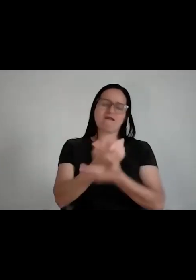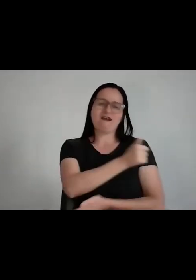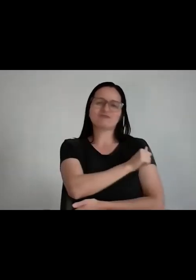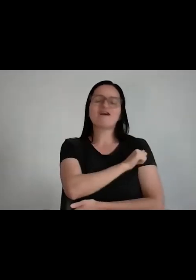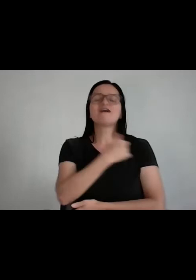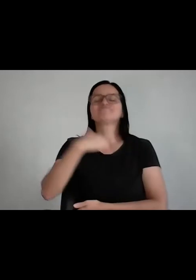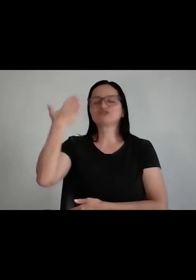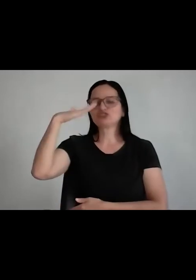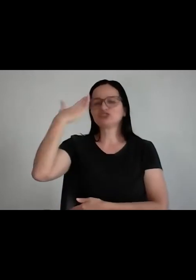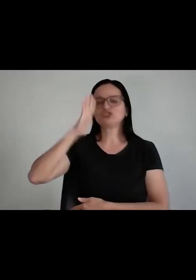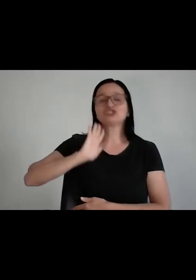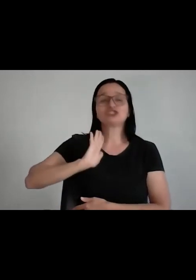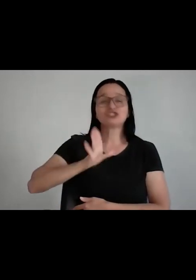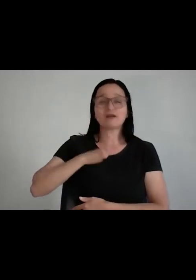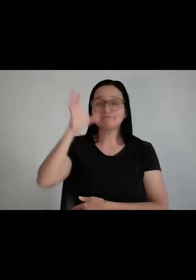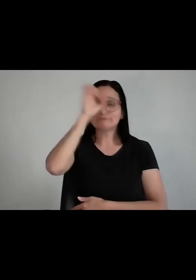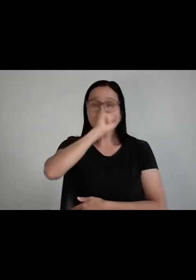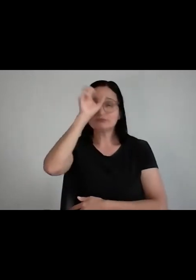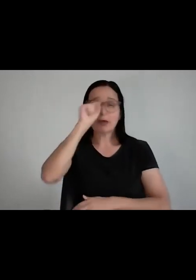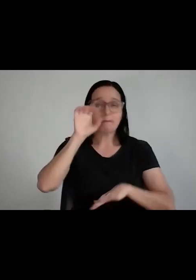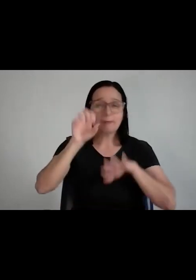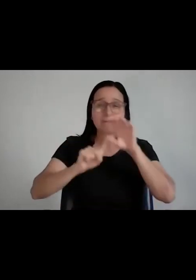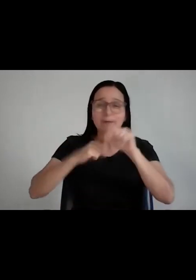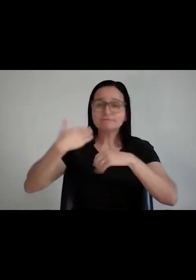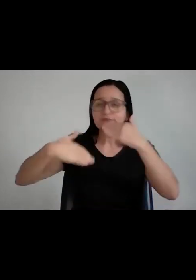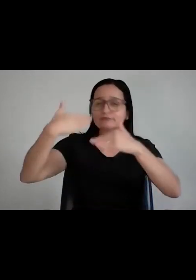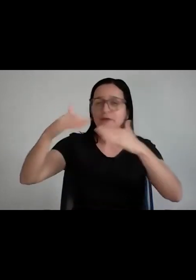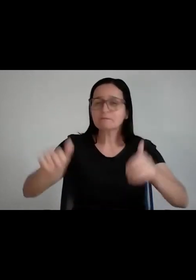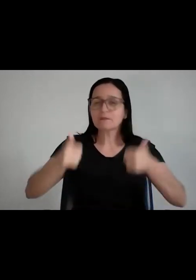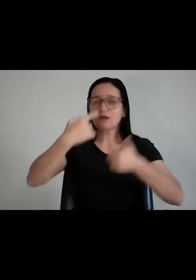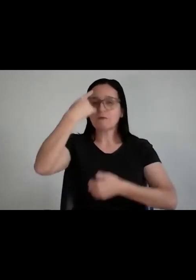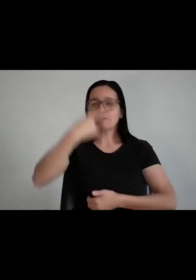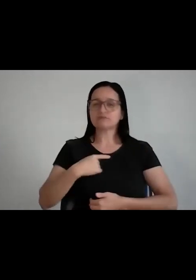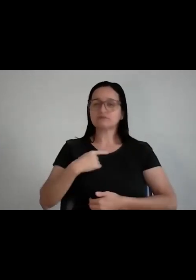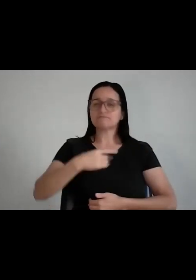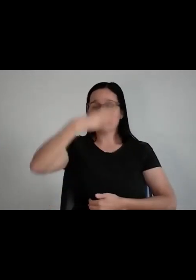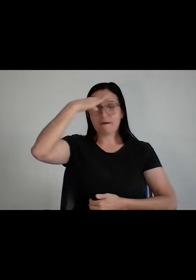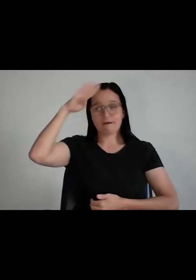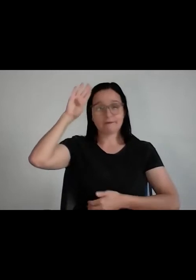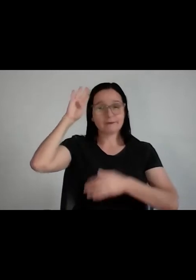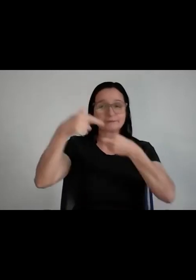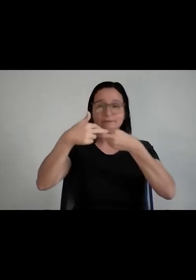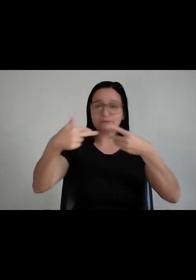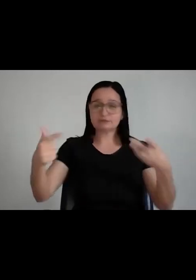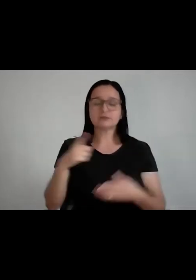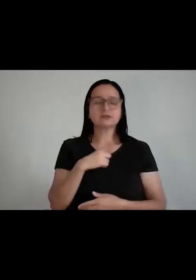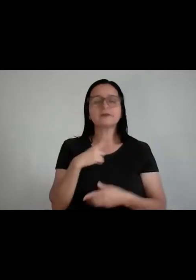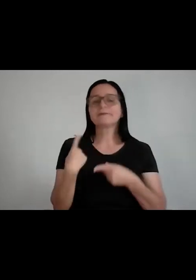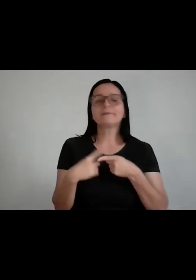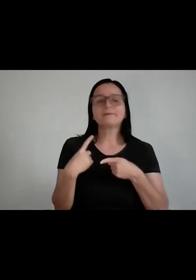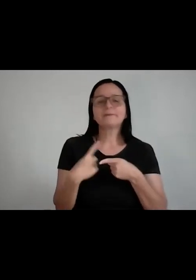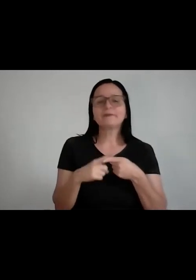que você precisa se qualificar. Você precisa ter uma boa performance acadêmica. Porque a performance acadêmica é meio que um